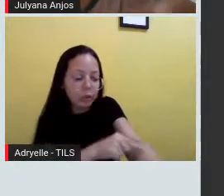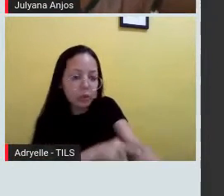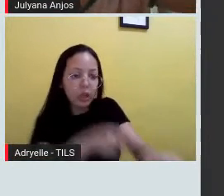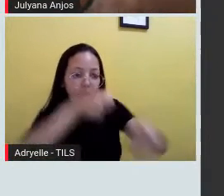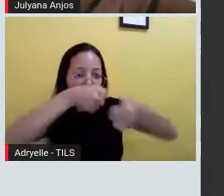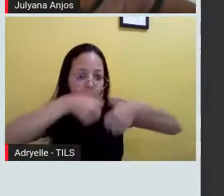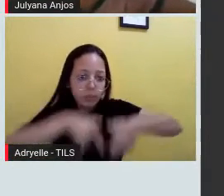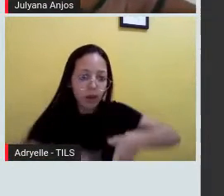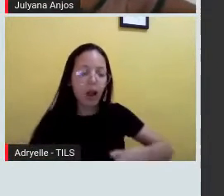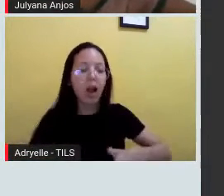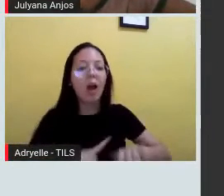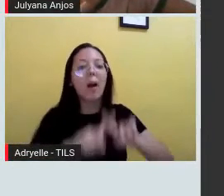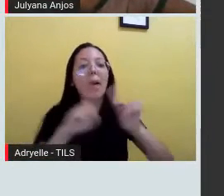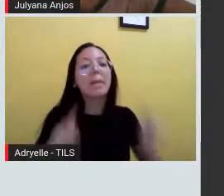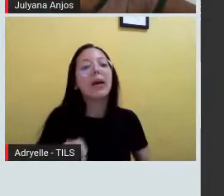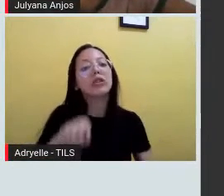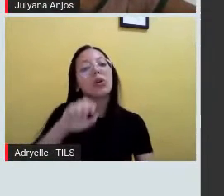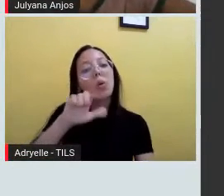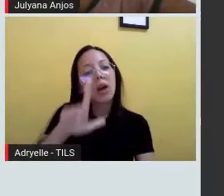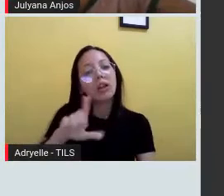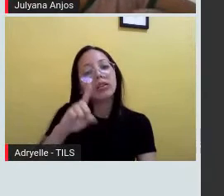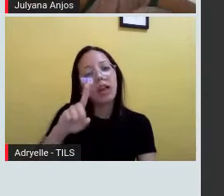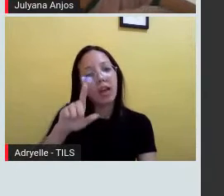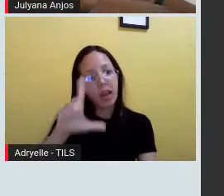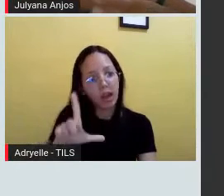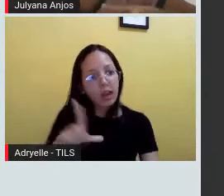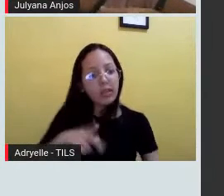lipoproteína que tem o colesterol nela,